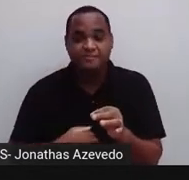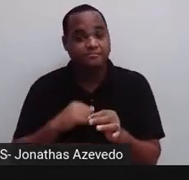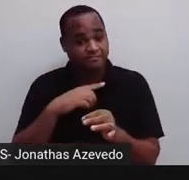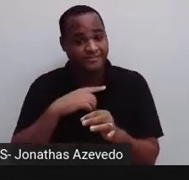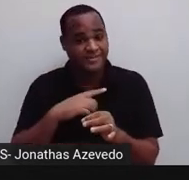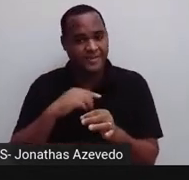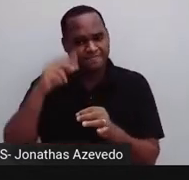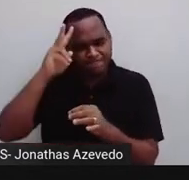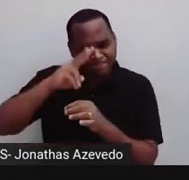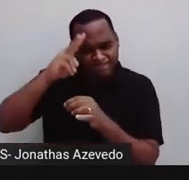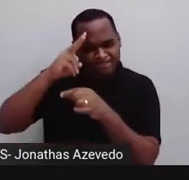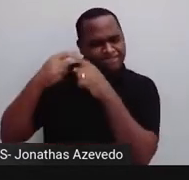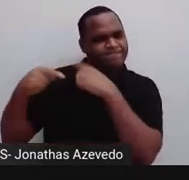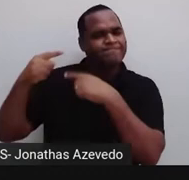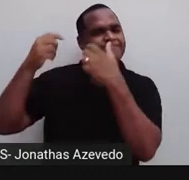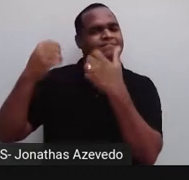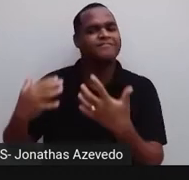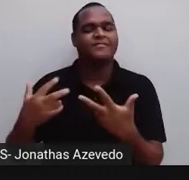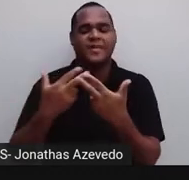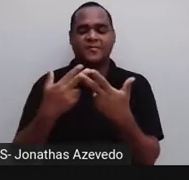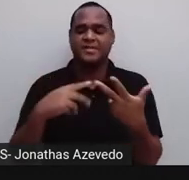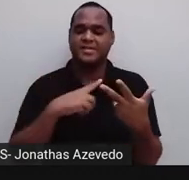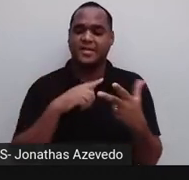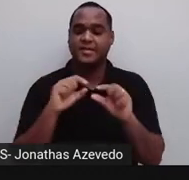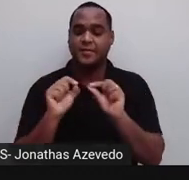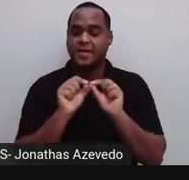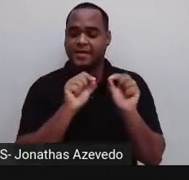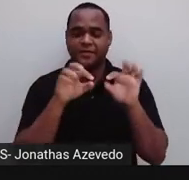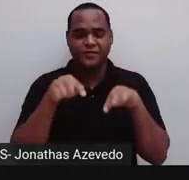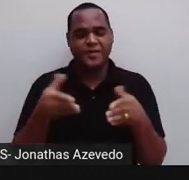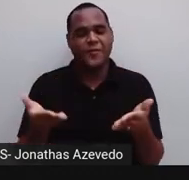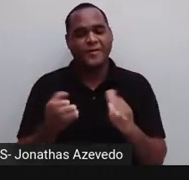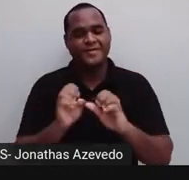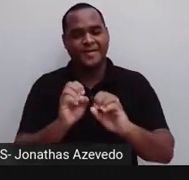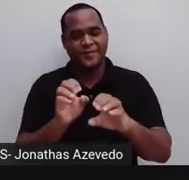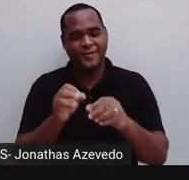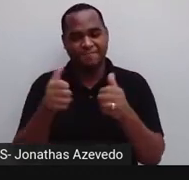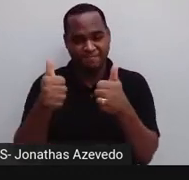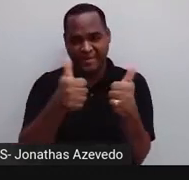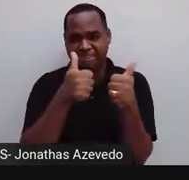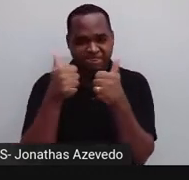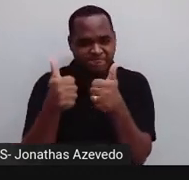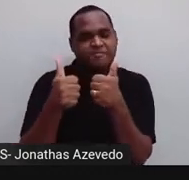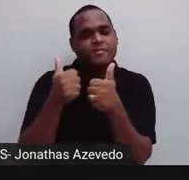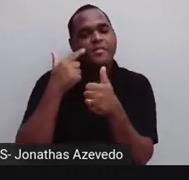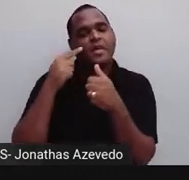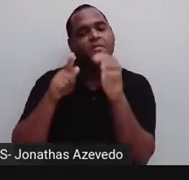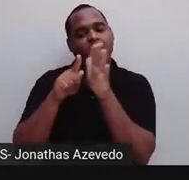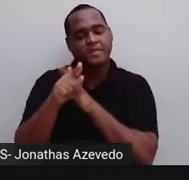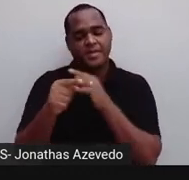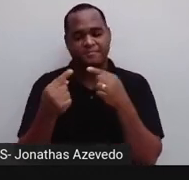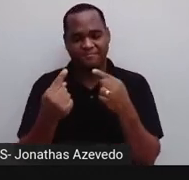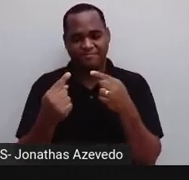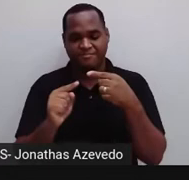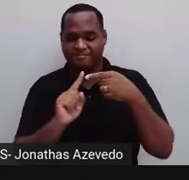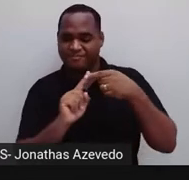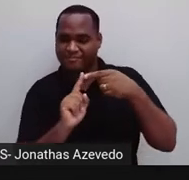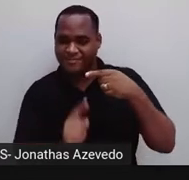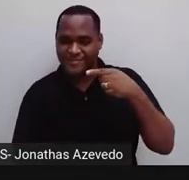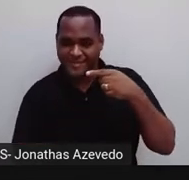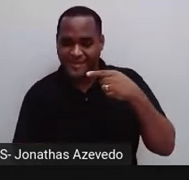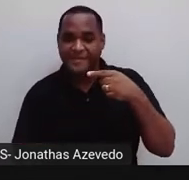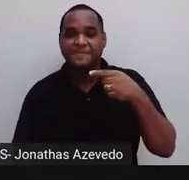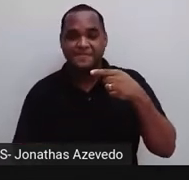lembrança dessa nossa última aula, tá bom? Bom, então, a primeira pergunta que eu vou trazer aqui é uma